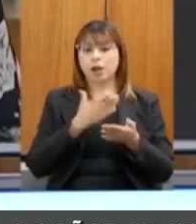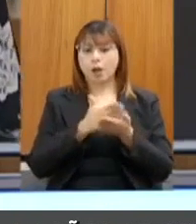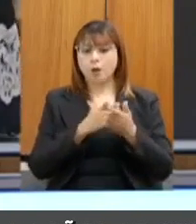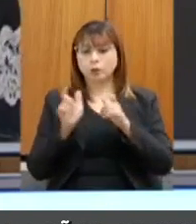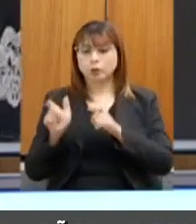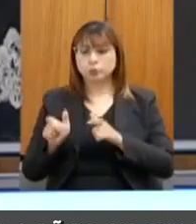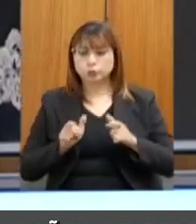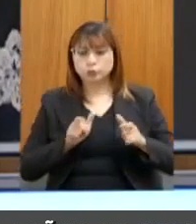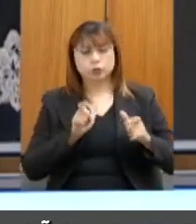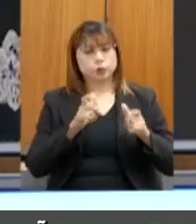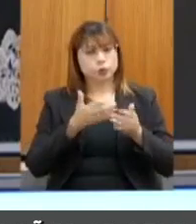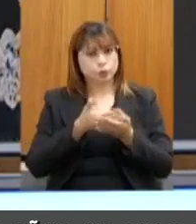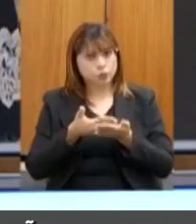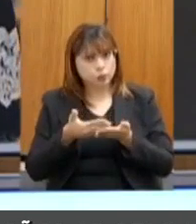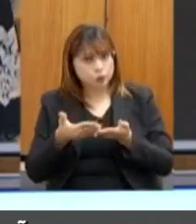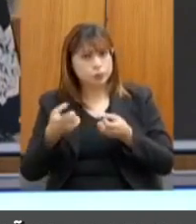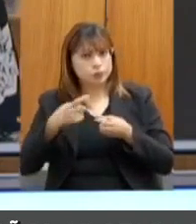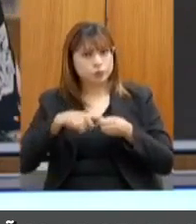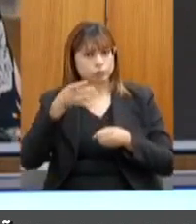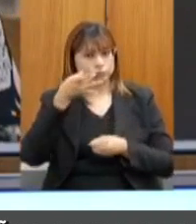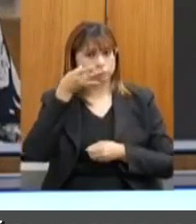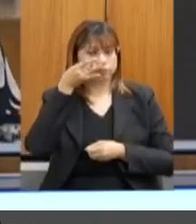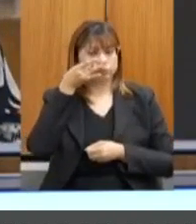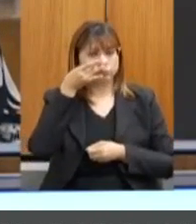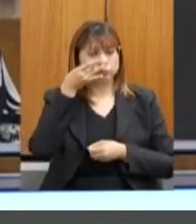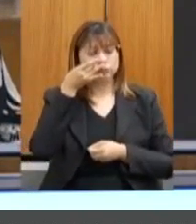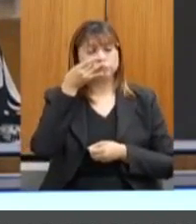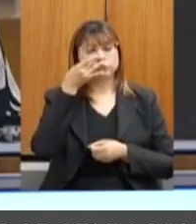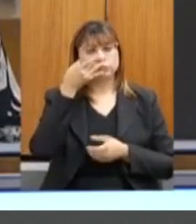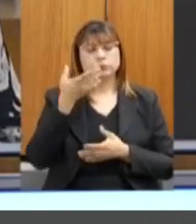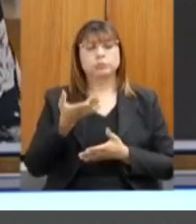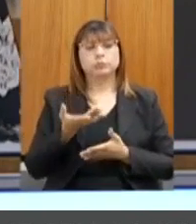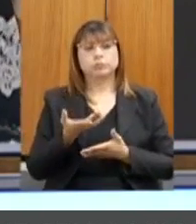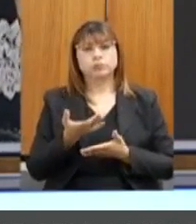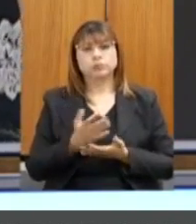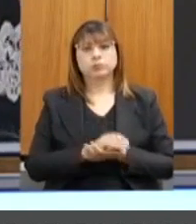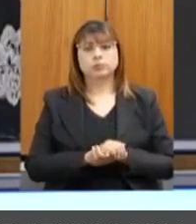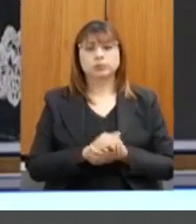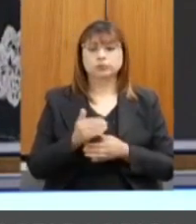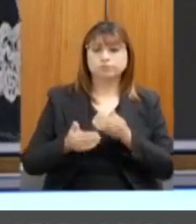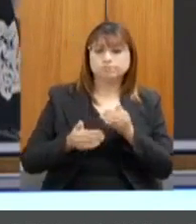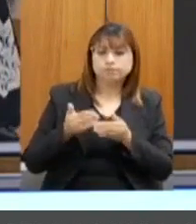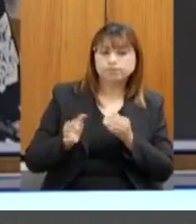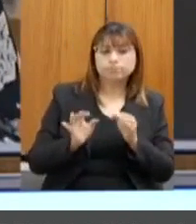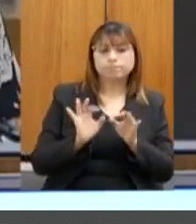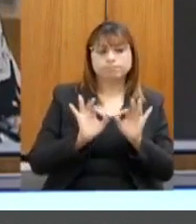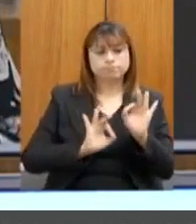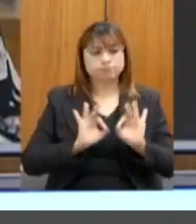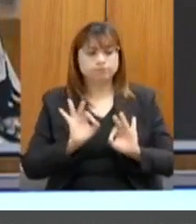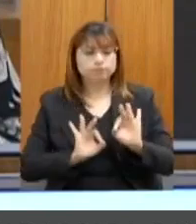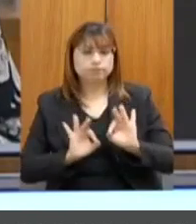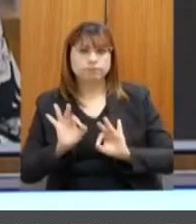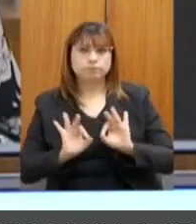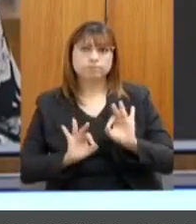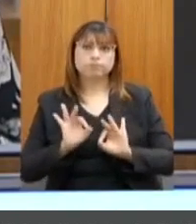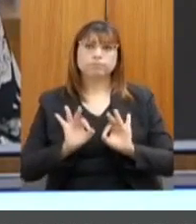estão retomando a atividade presencial, e isso de forma articulada com